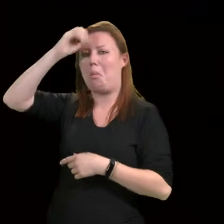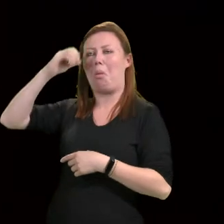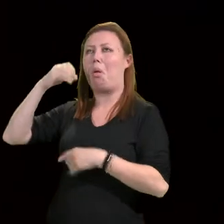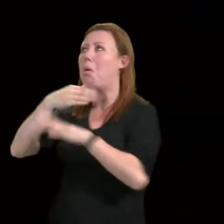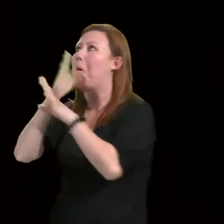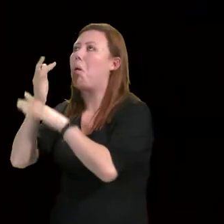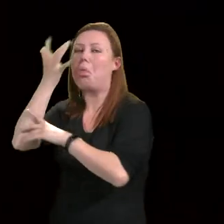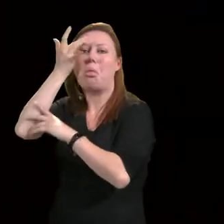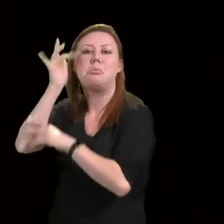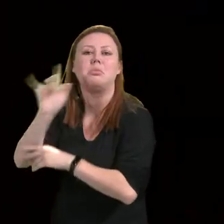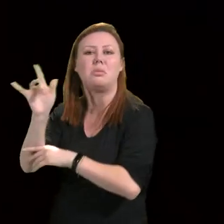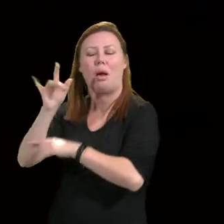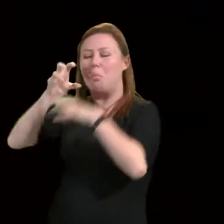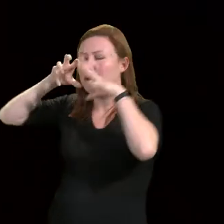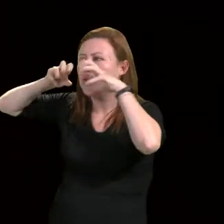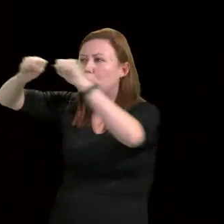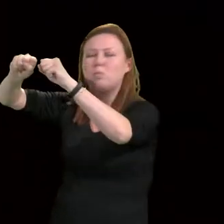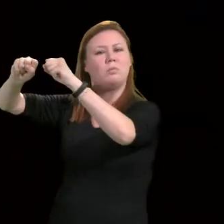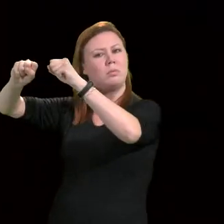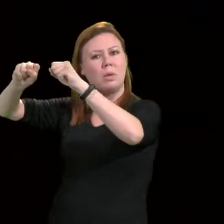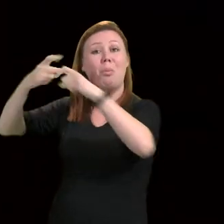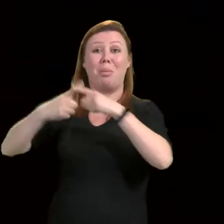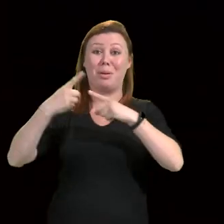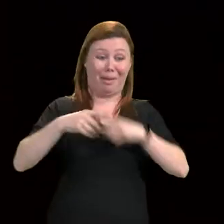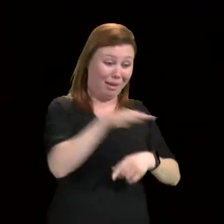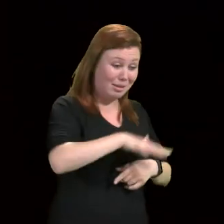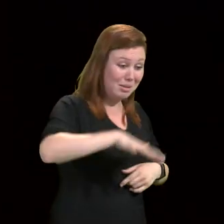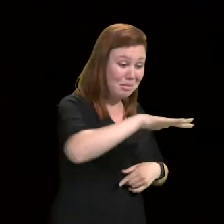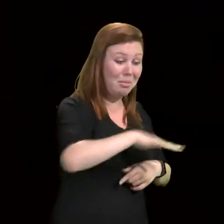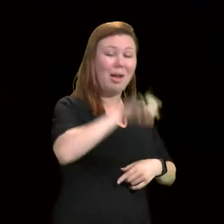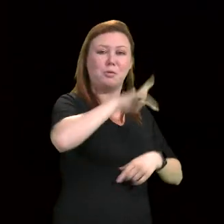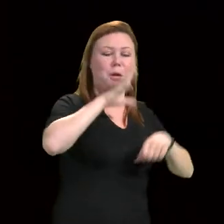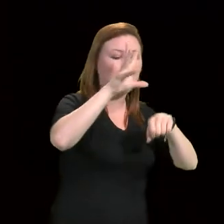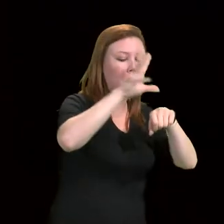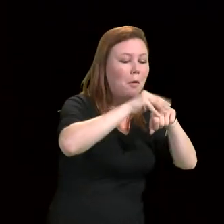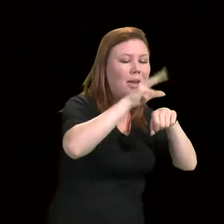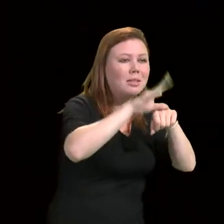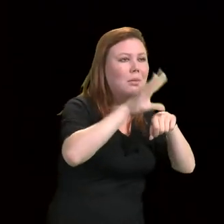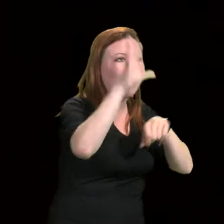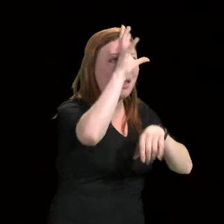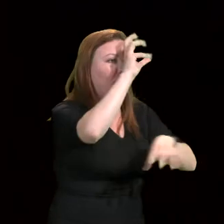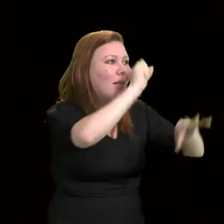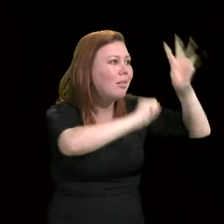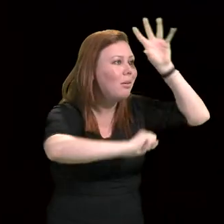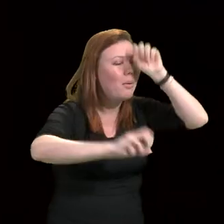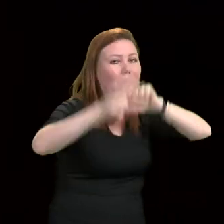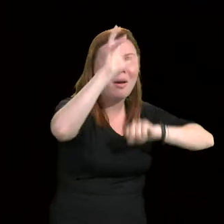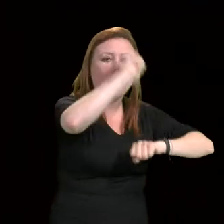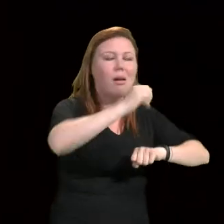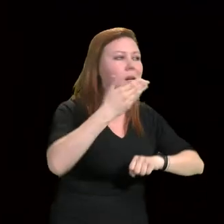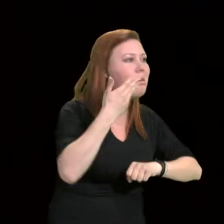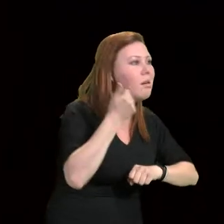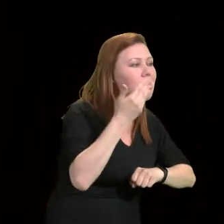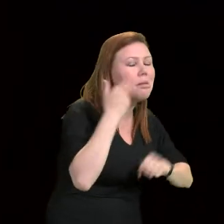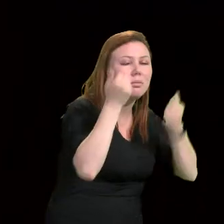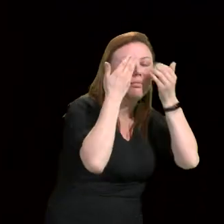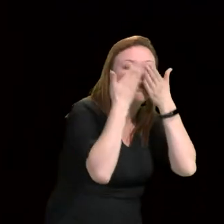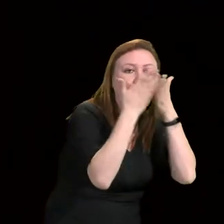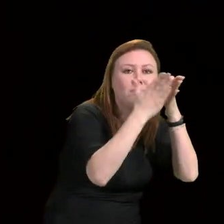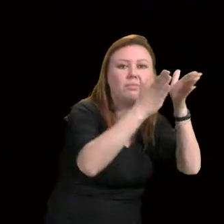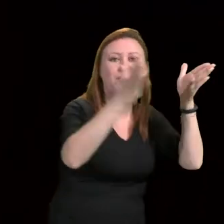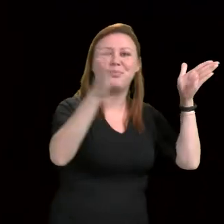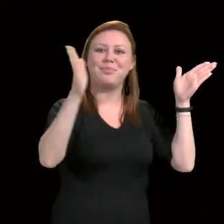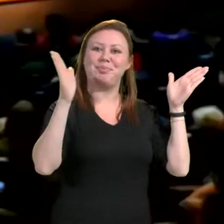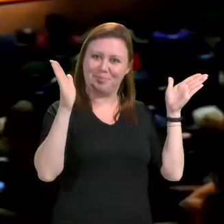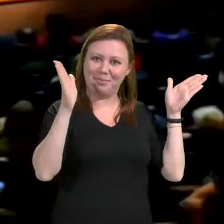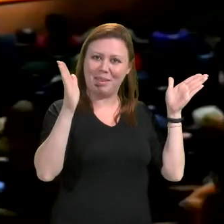obscurantismo, por ser o espaço da construção de saber, por ser o espaço da construção de conhecimentos,